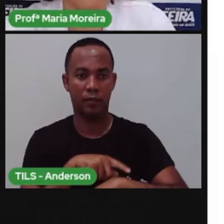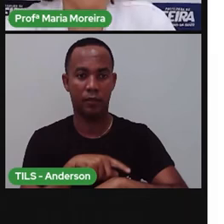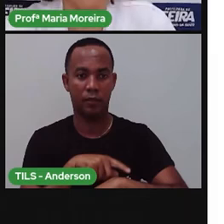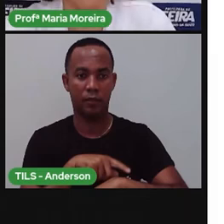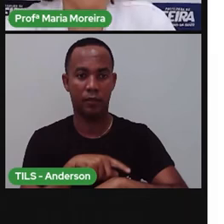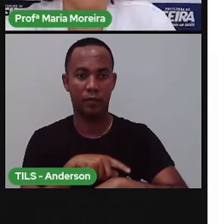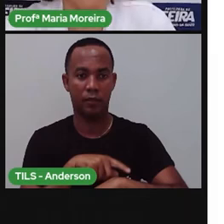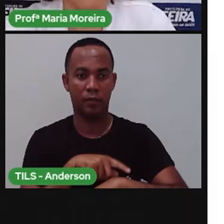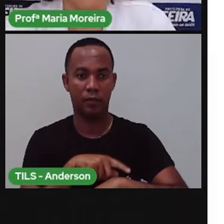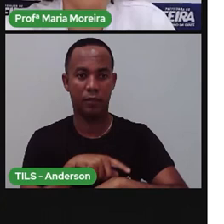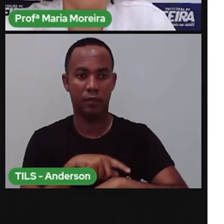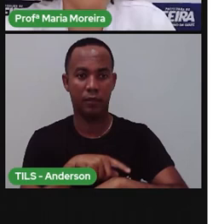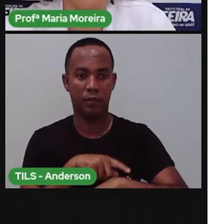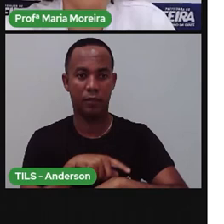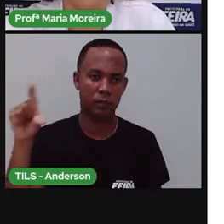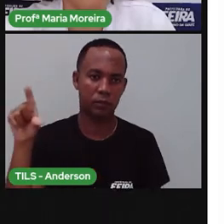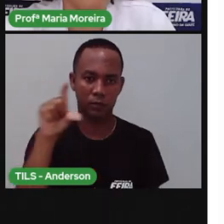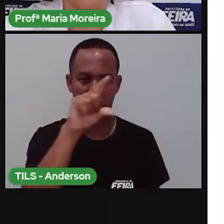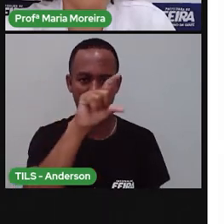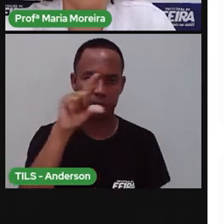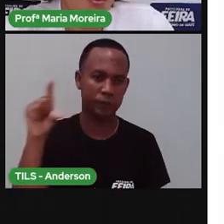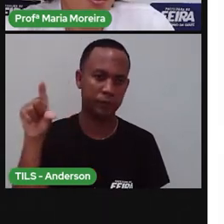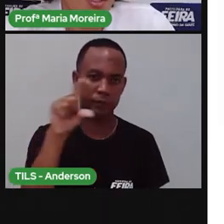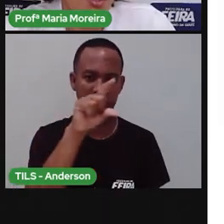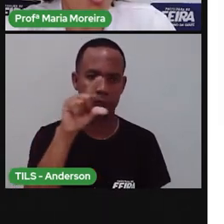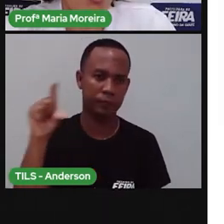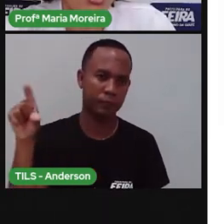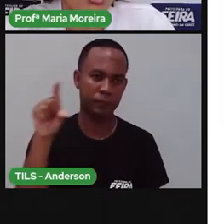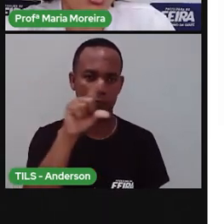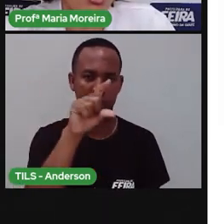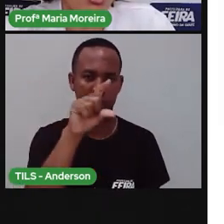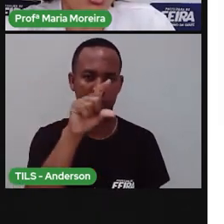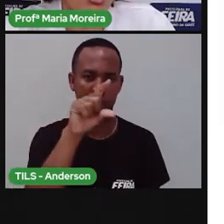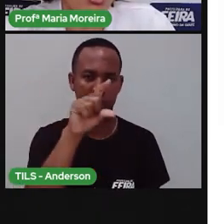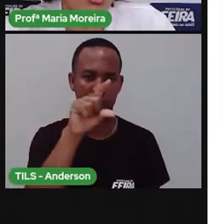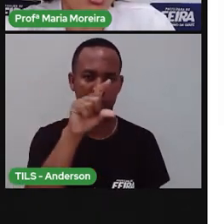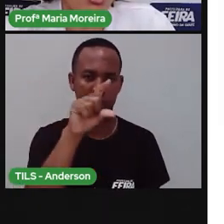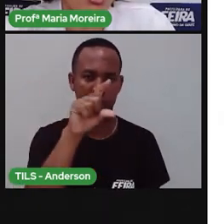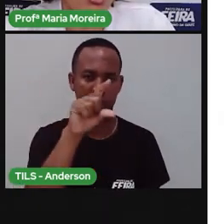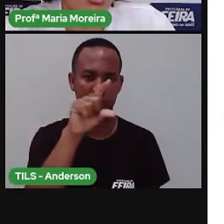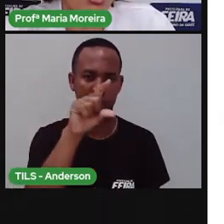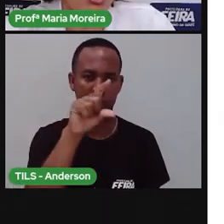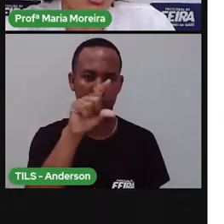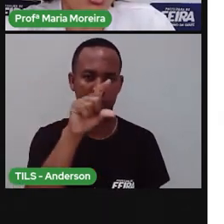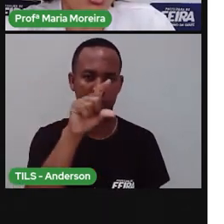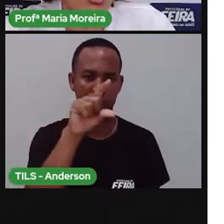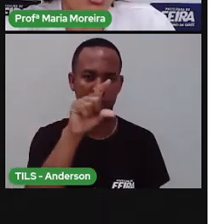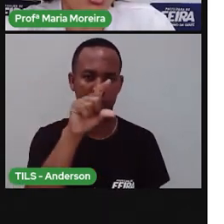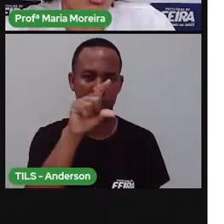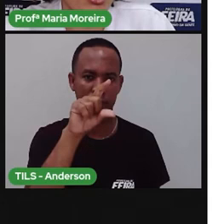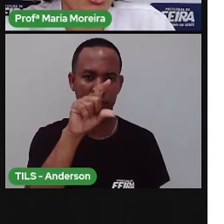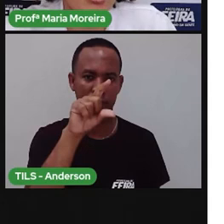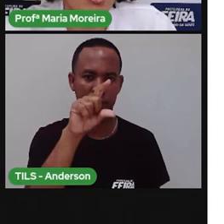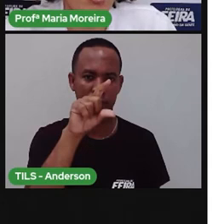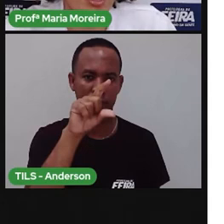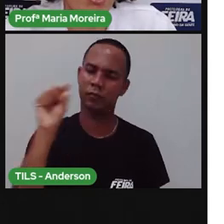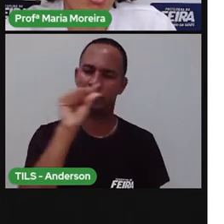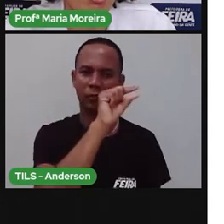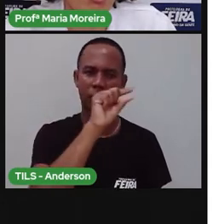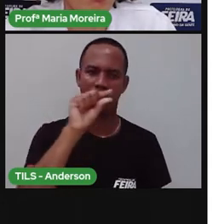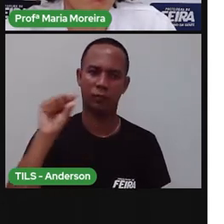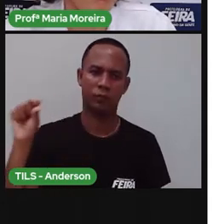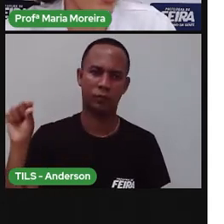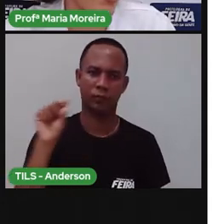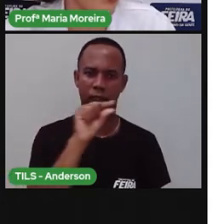estrofe. Olha só. Uma estrofe. E cada uma dessas linhas aqui são o quê,